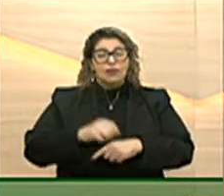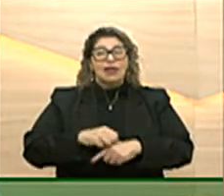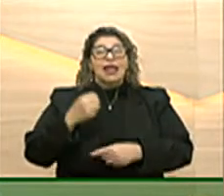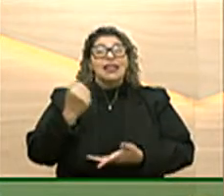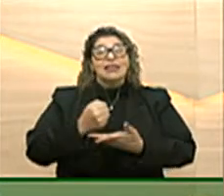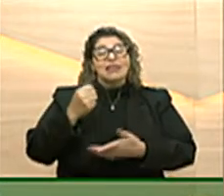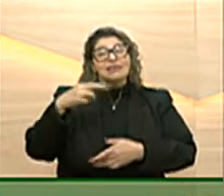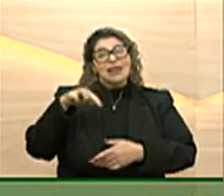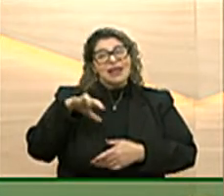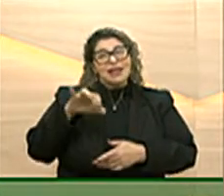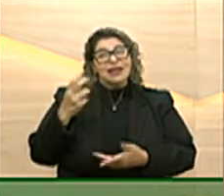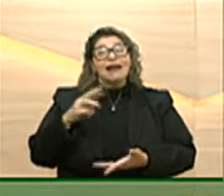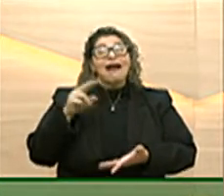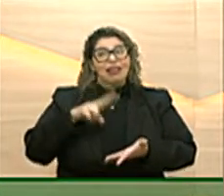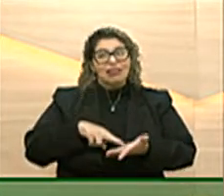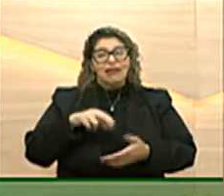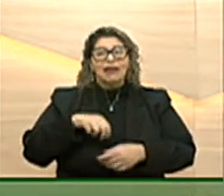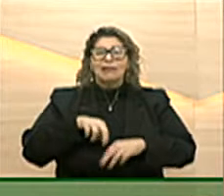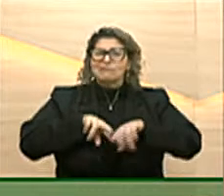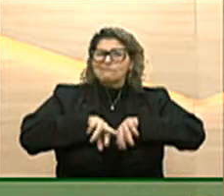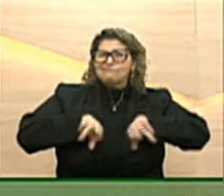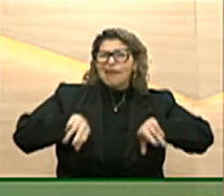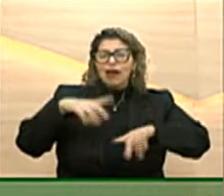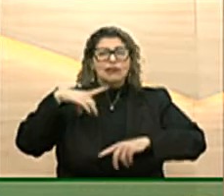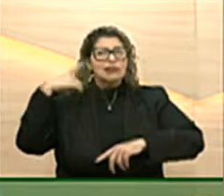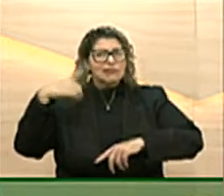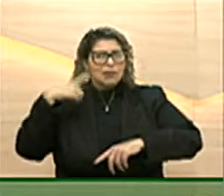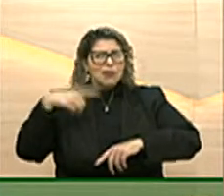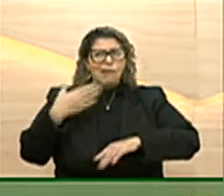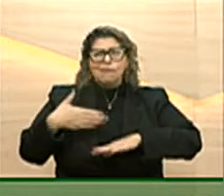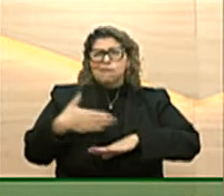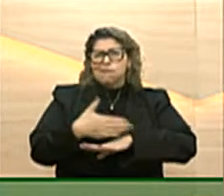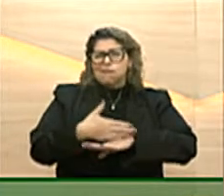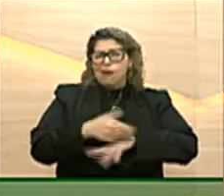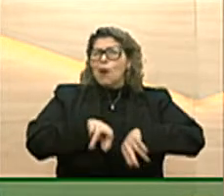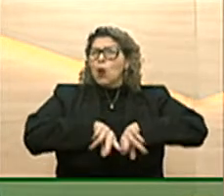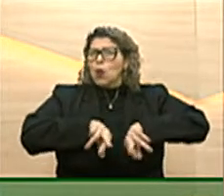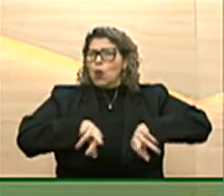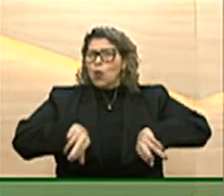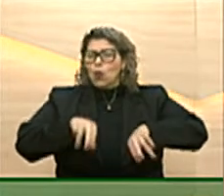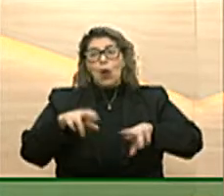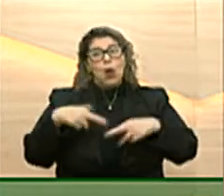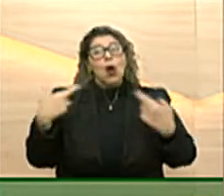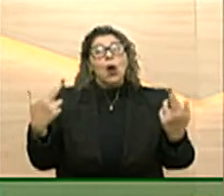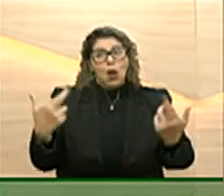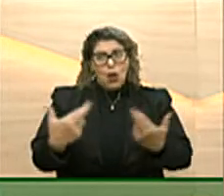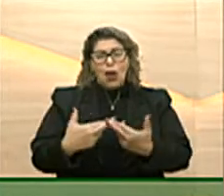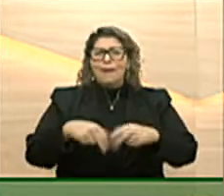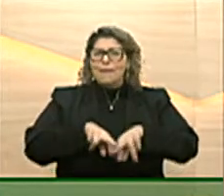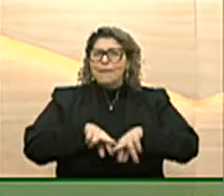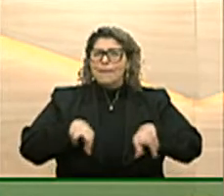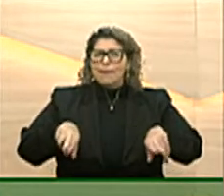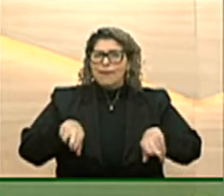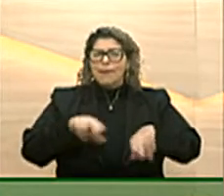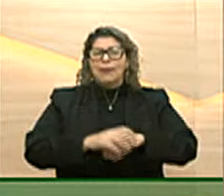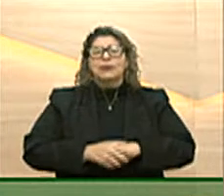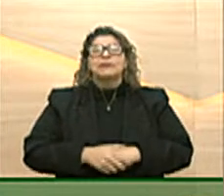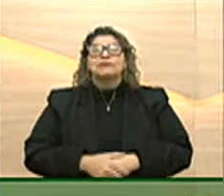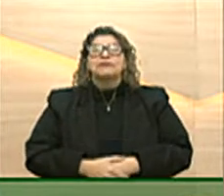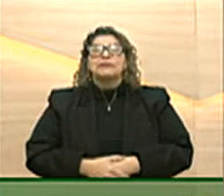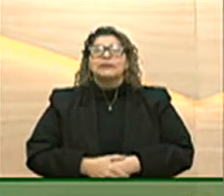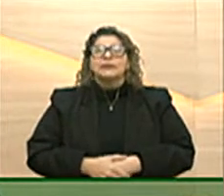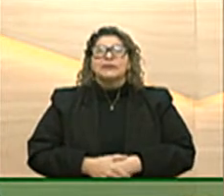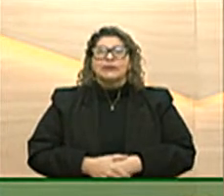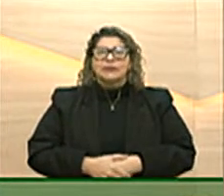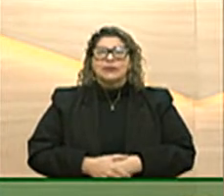Lourenço, deputado Rui Irigaray, Francene Bayer, Zé Nunes, Dirceu Franciscon, Gabriel Souza, Ayrton Lima, Paparico Bach,